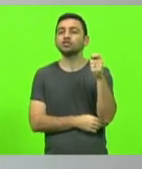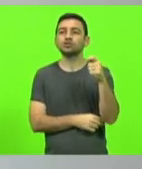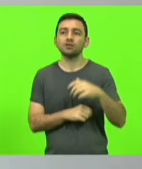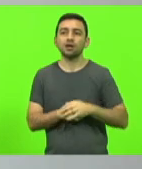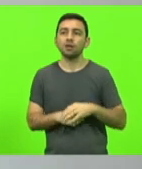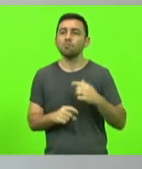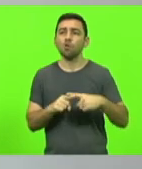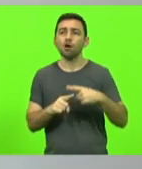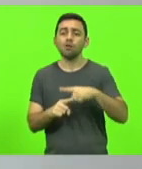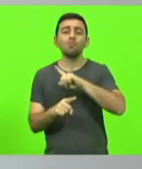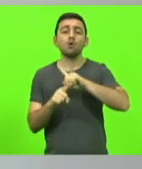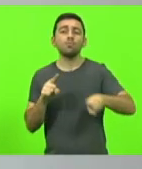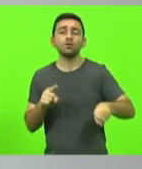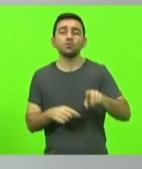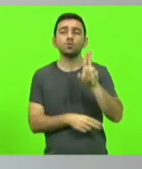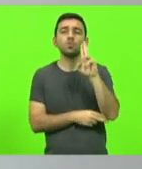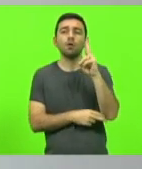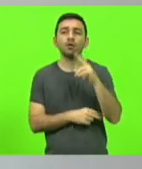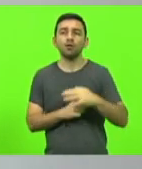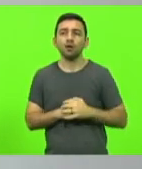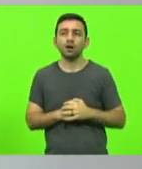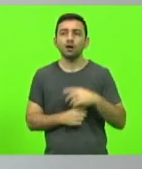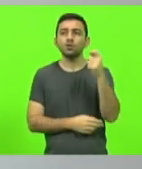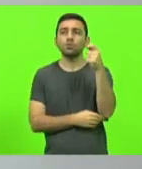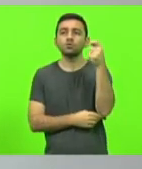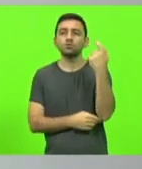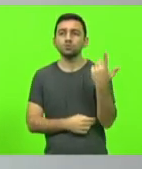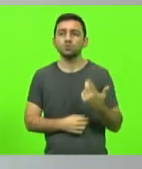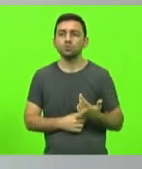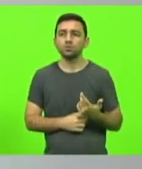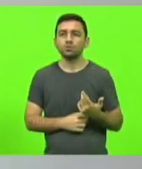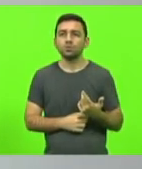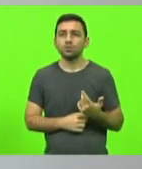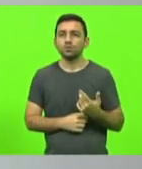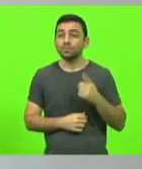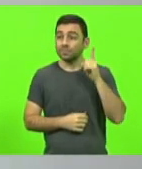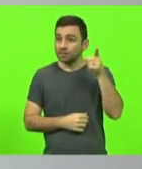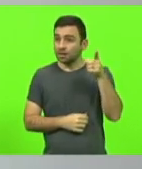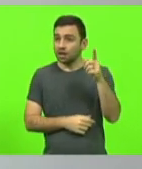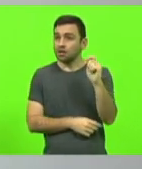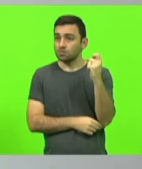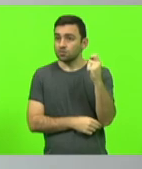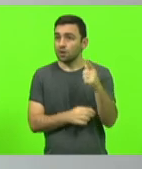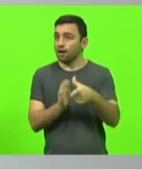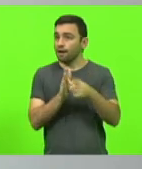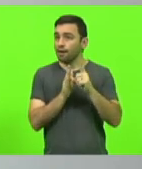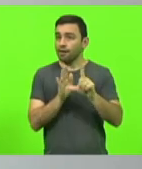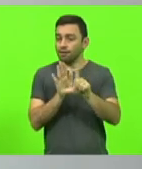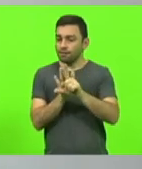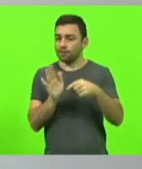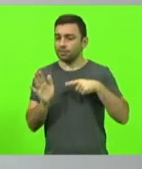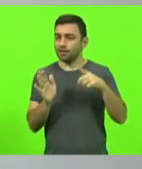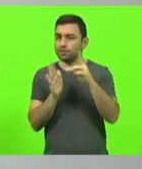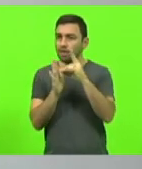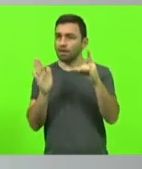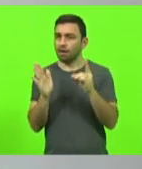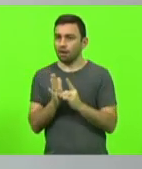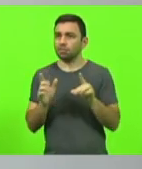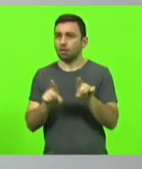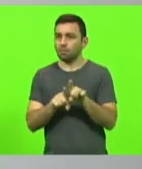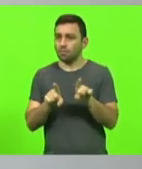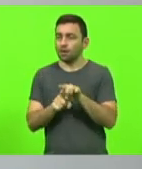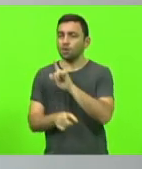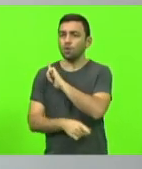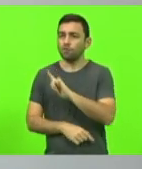foi proibido no Uruguai? No Rio Grande do Sul? E no Rio Grande do Sul, antes da lei, foi feito por decreto do governador. E